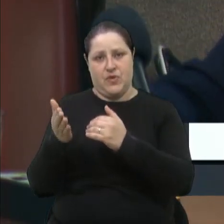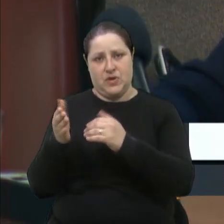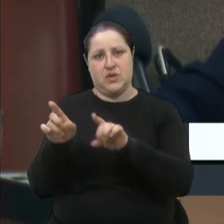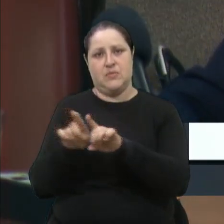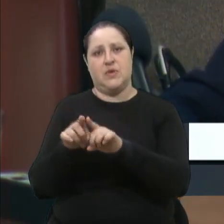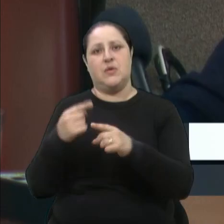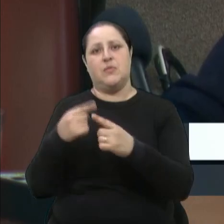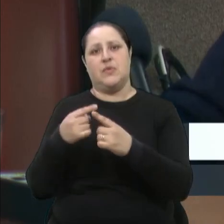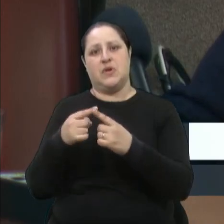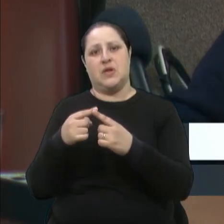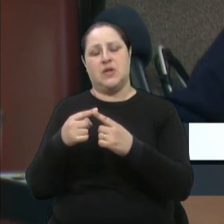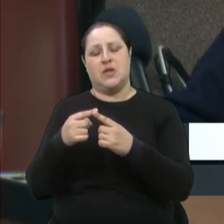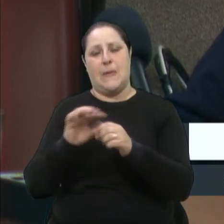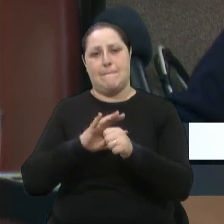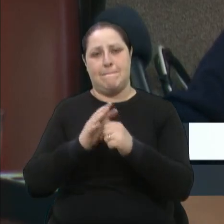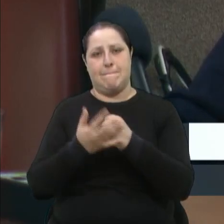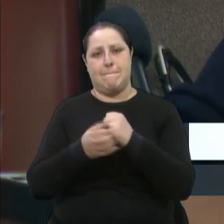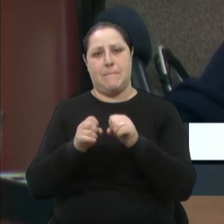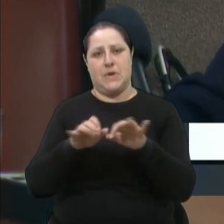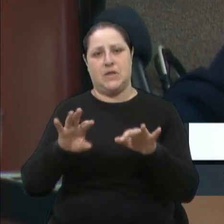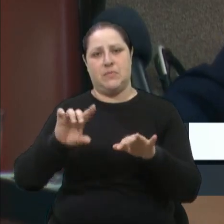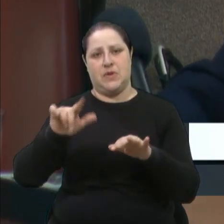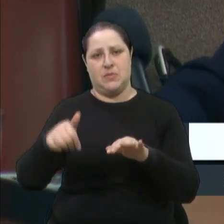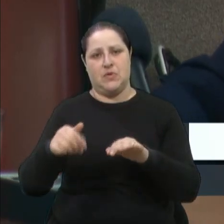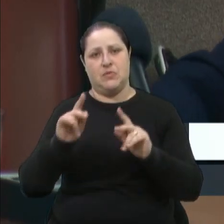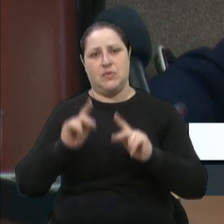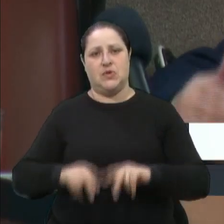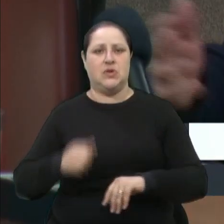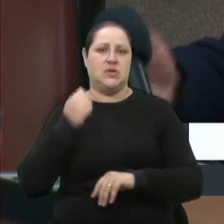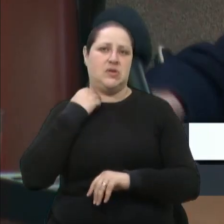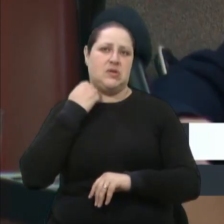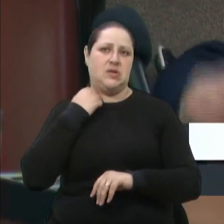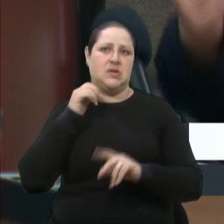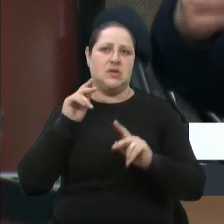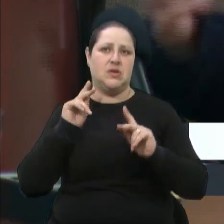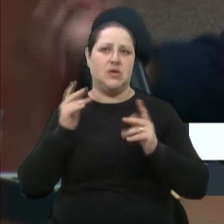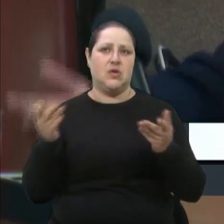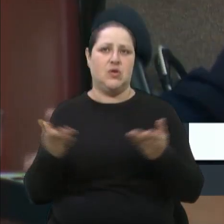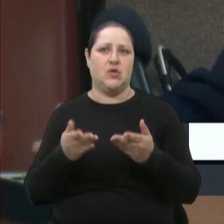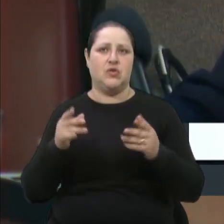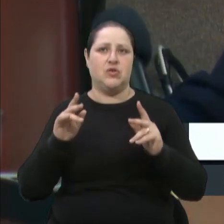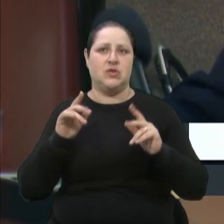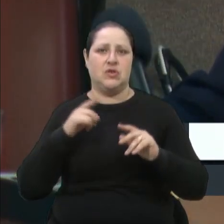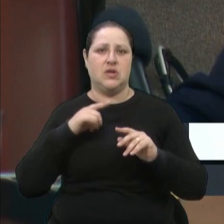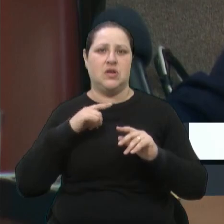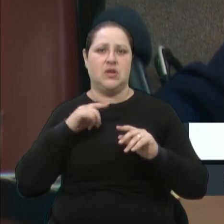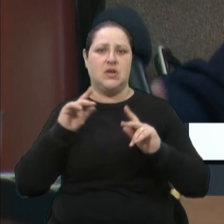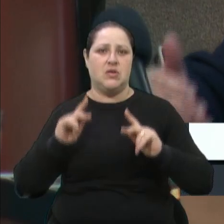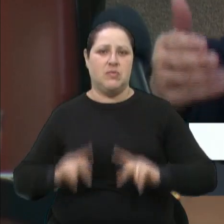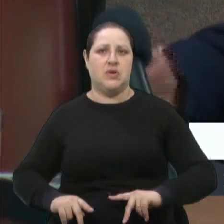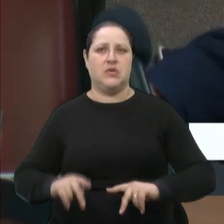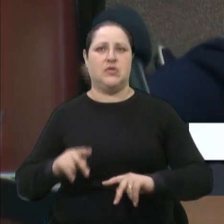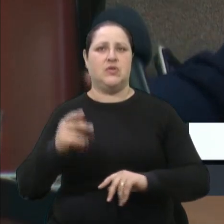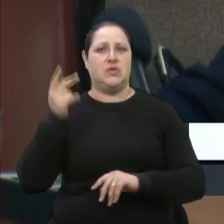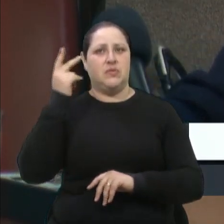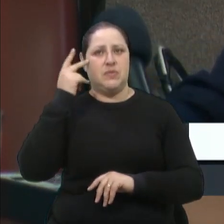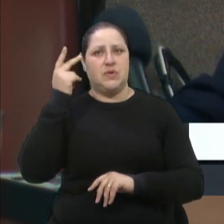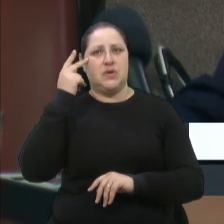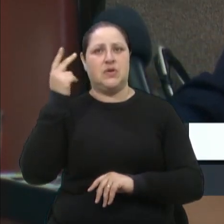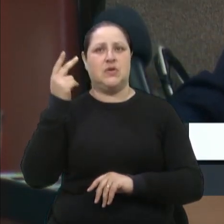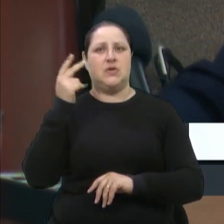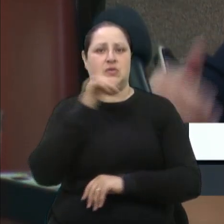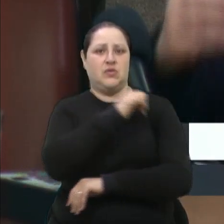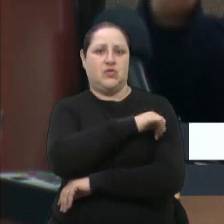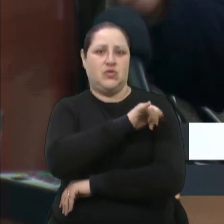estressadas. Hoje tem paulista e carioca pagando 100 dólares para tirar o leite de uma vaca, para botar o pé na grama.